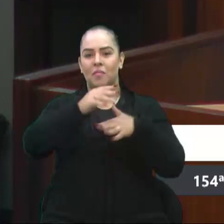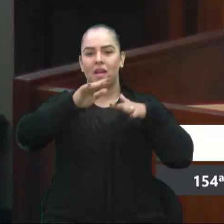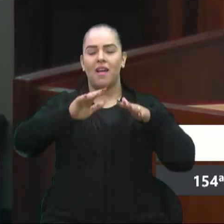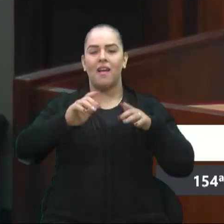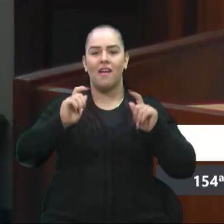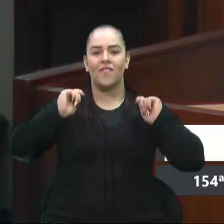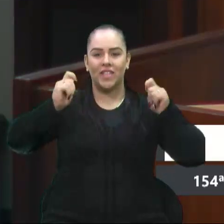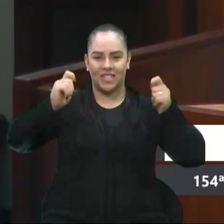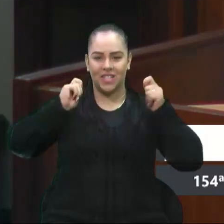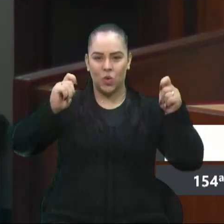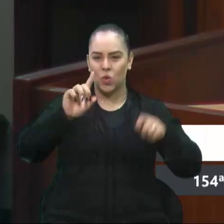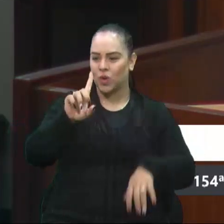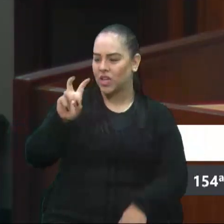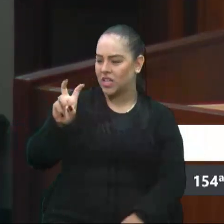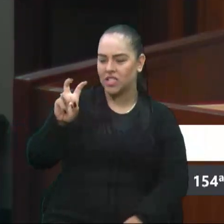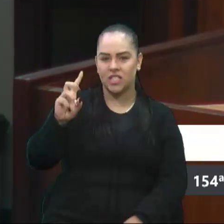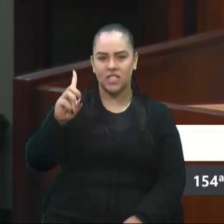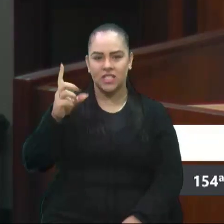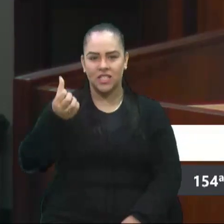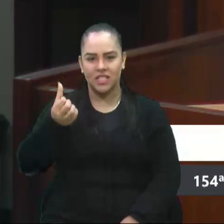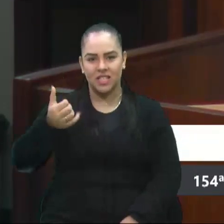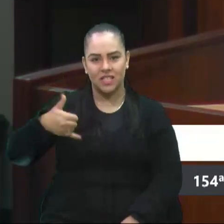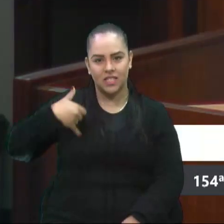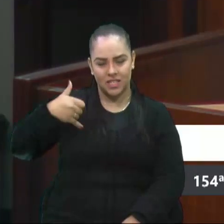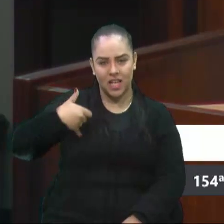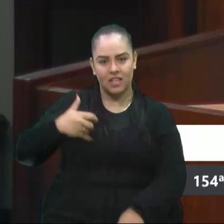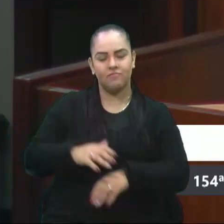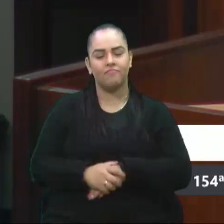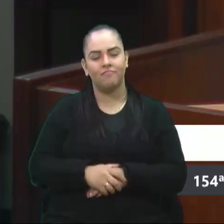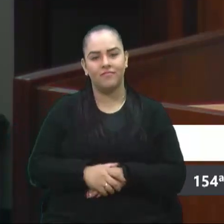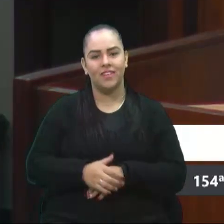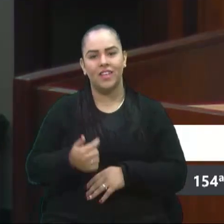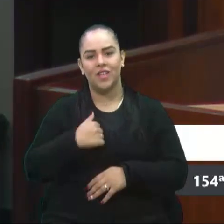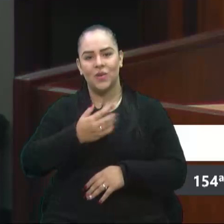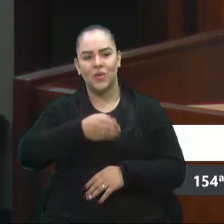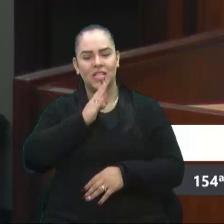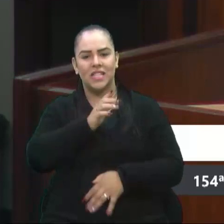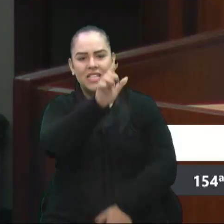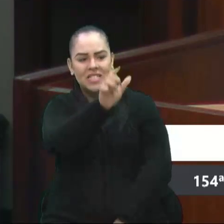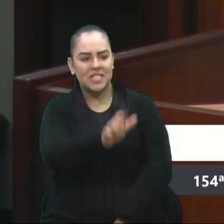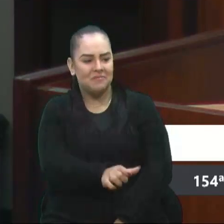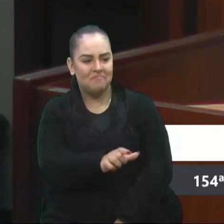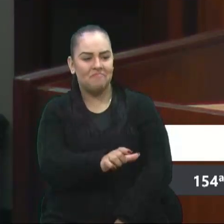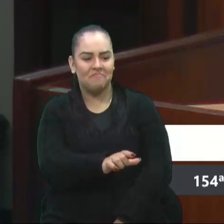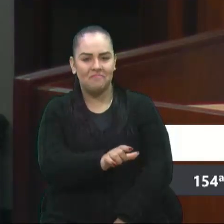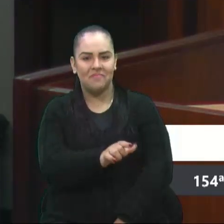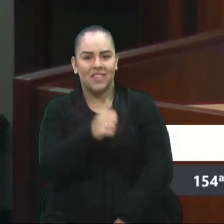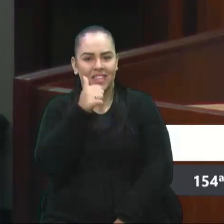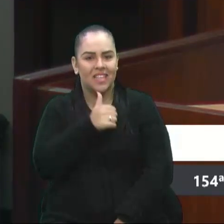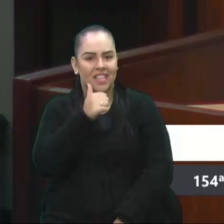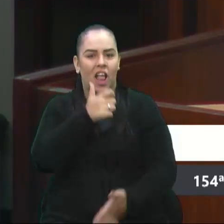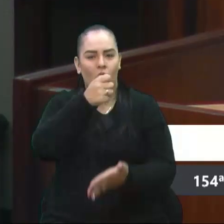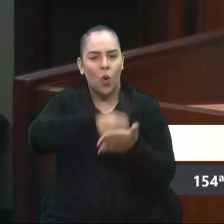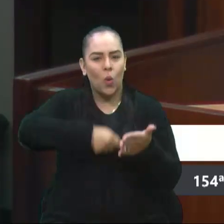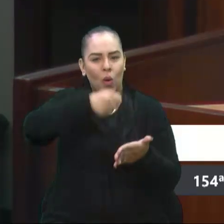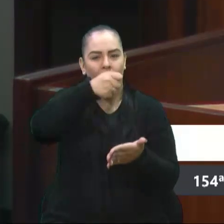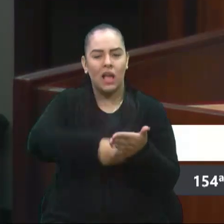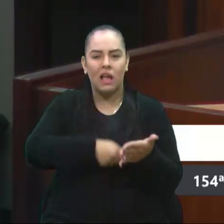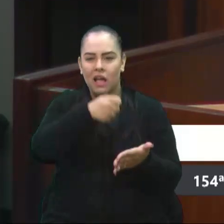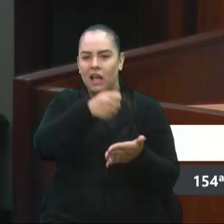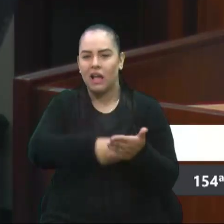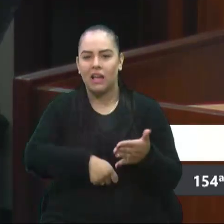16 anos, e eu estava lá junto com ela. E foi aí que eu conheci aquela menina de batalhadora, uma guria que estava